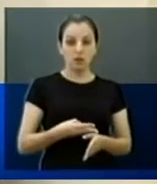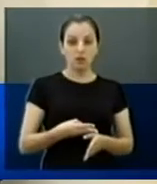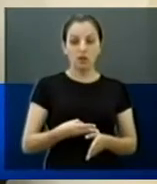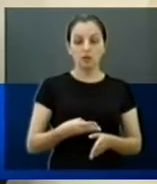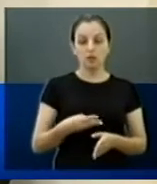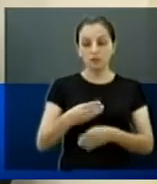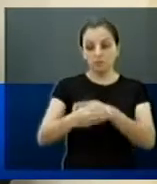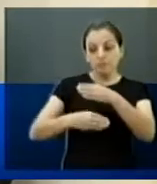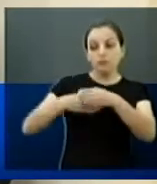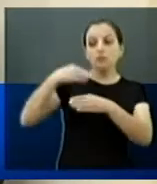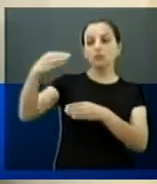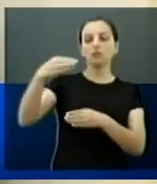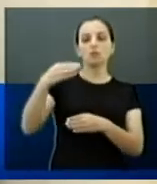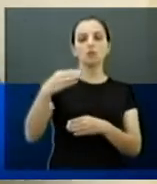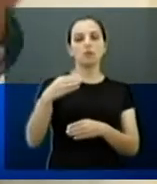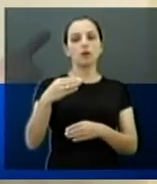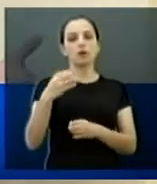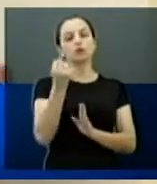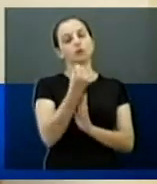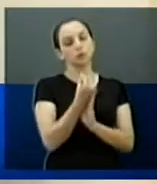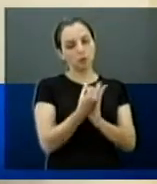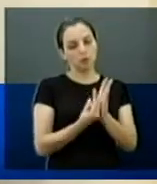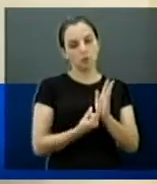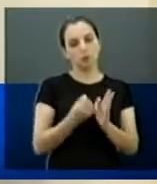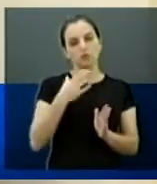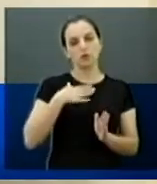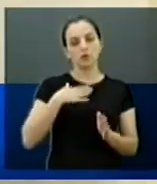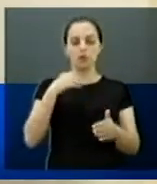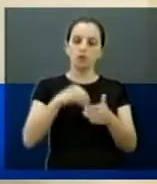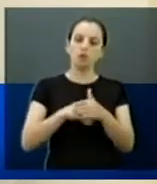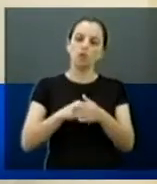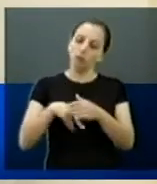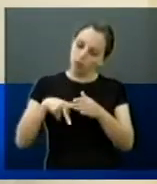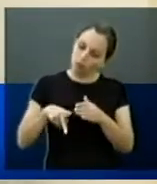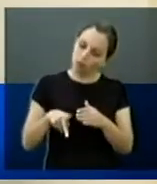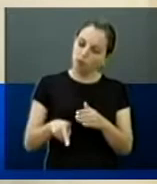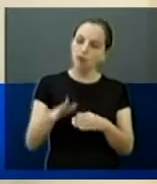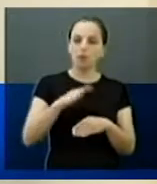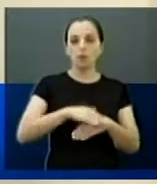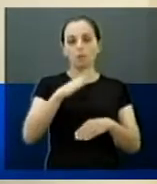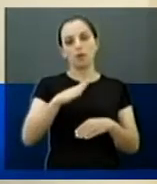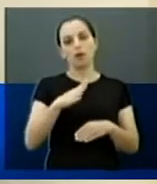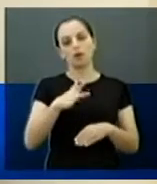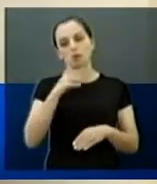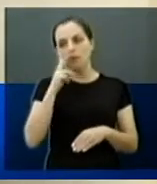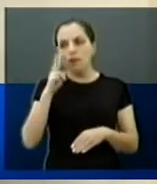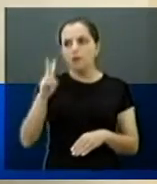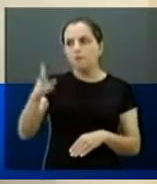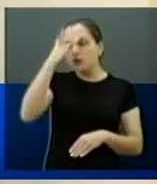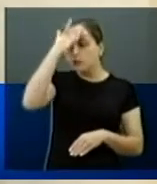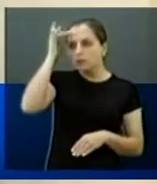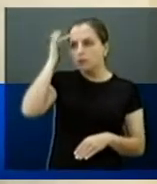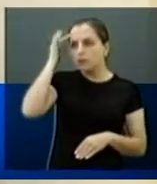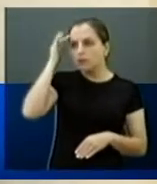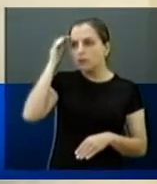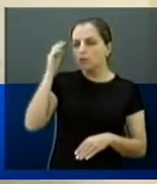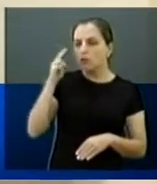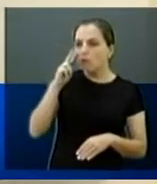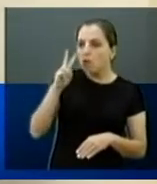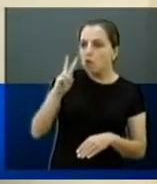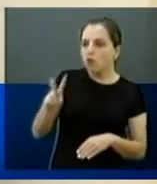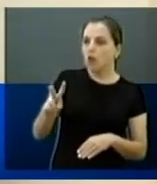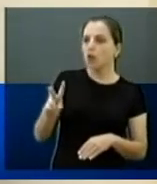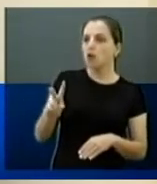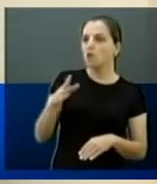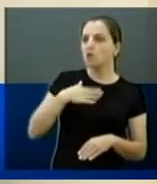da inflação. Se eu votei sempre a mais, aí eu vejo servidores olhando para mim, como eu estou tirando algo. Nunca